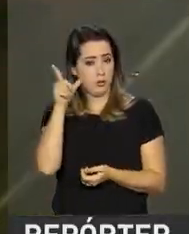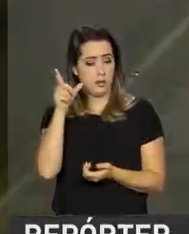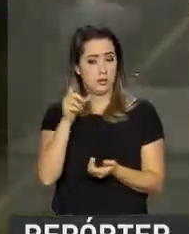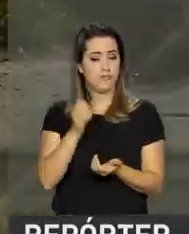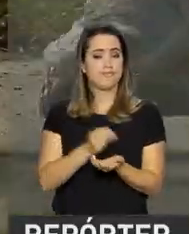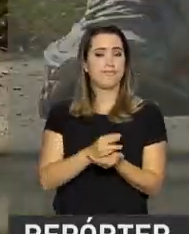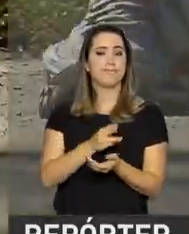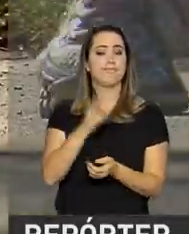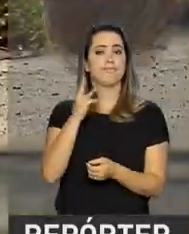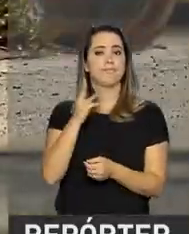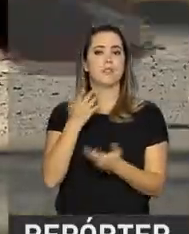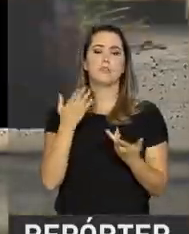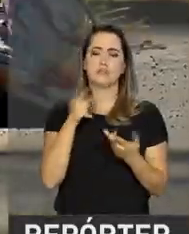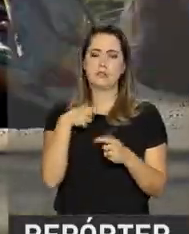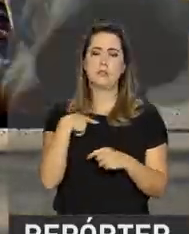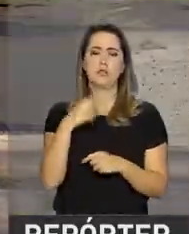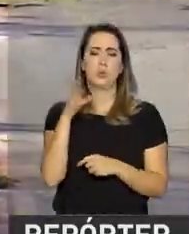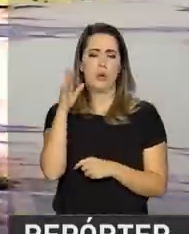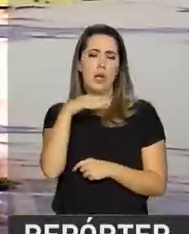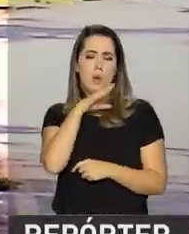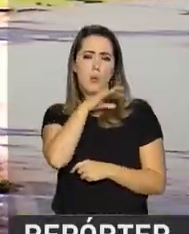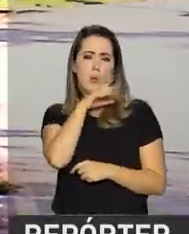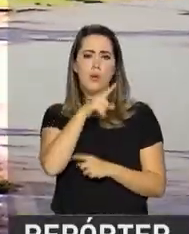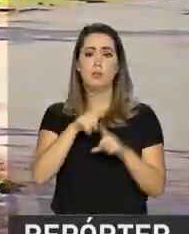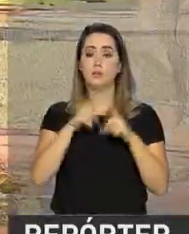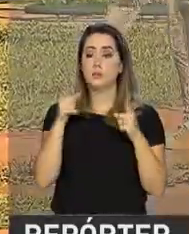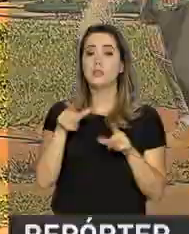também é o momento de aproveitar o dia.